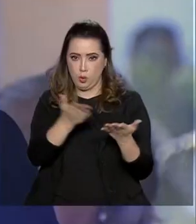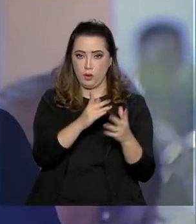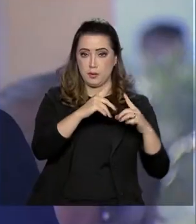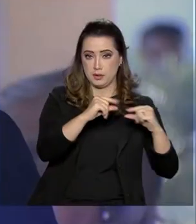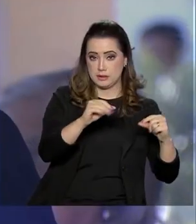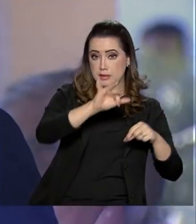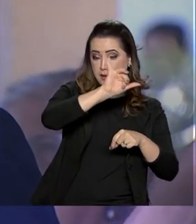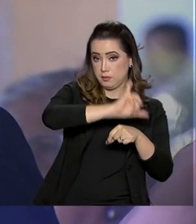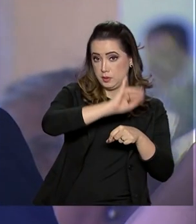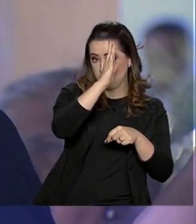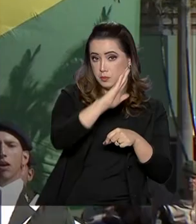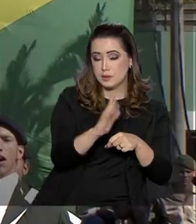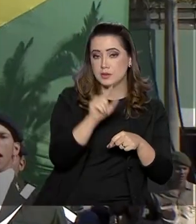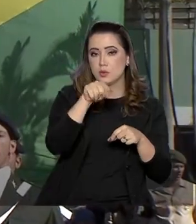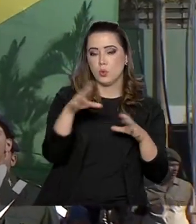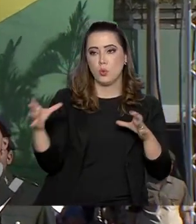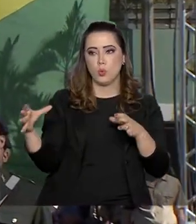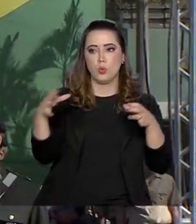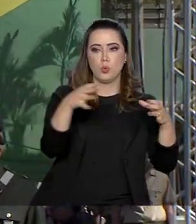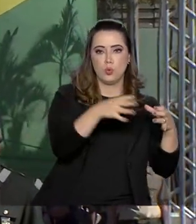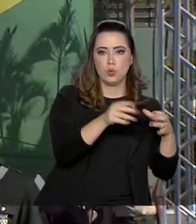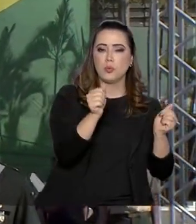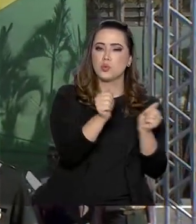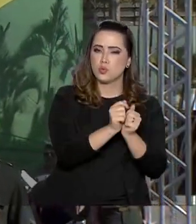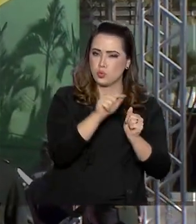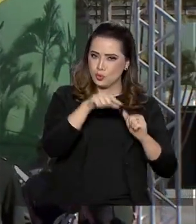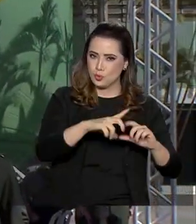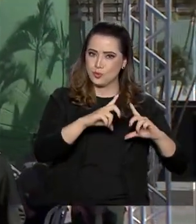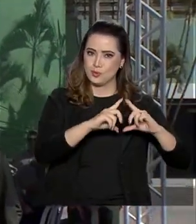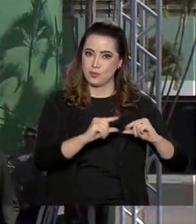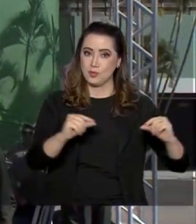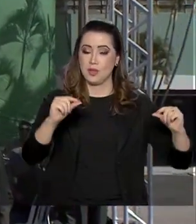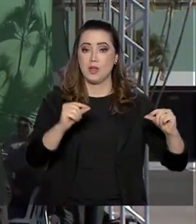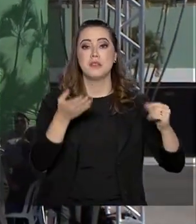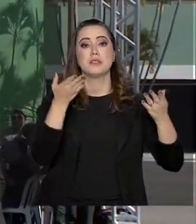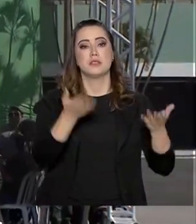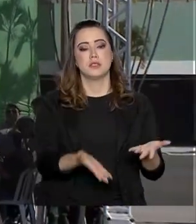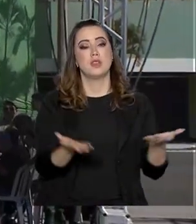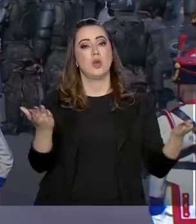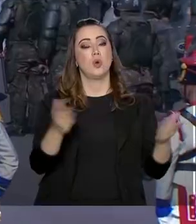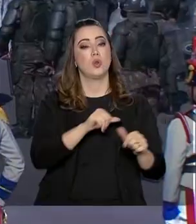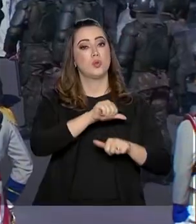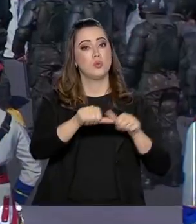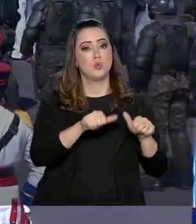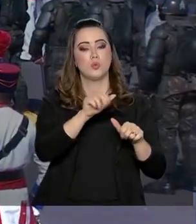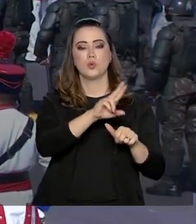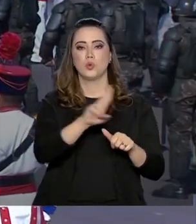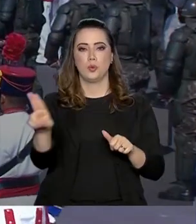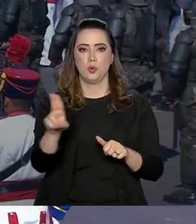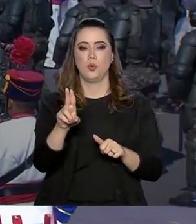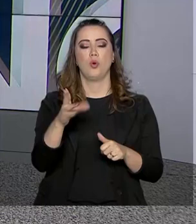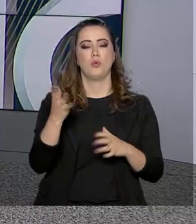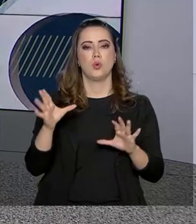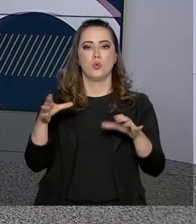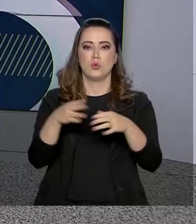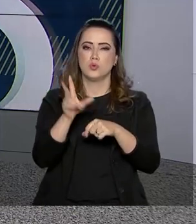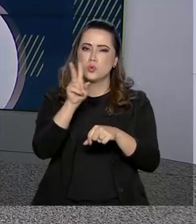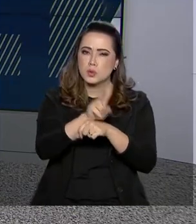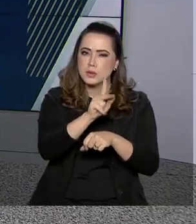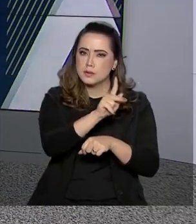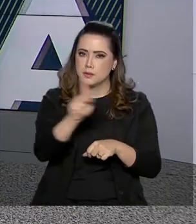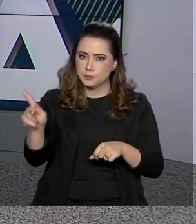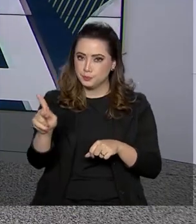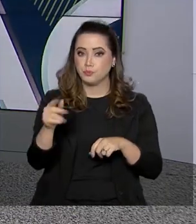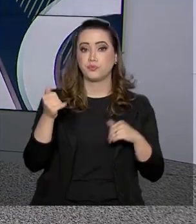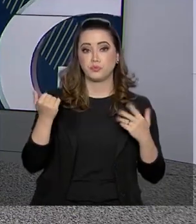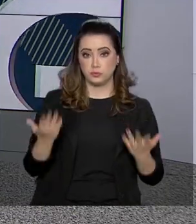essa unidade de elite também veio para o Planalto Central e passou a se chamar Batalhão da Guarda Presidencial. No final